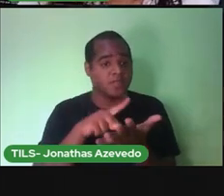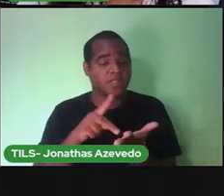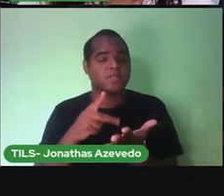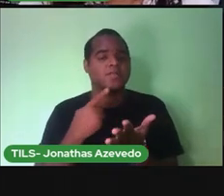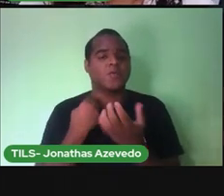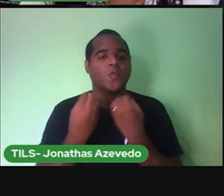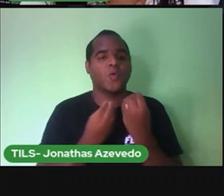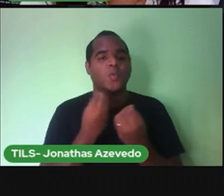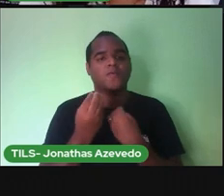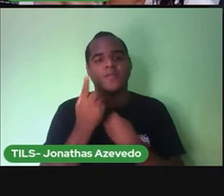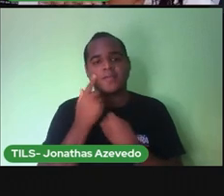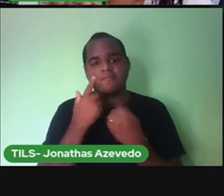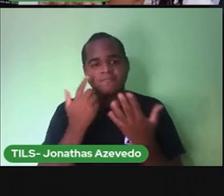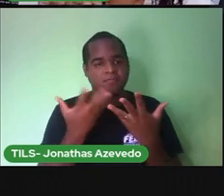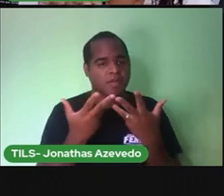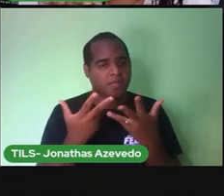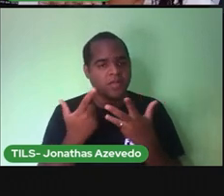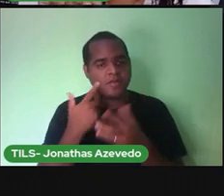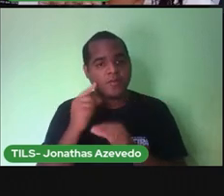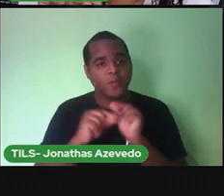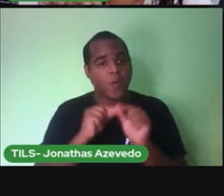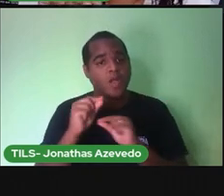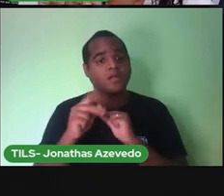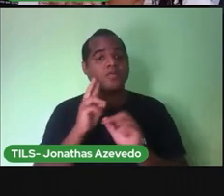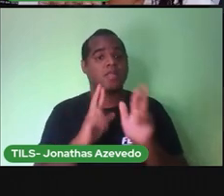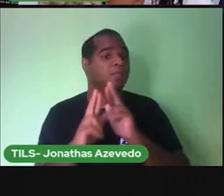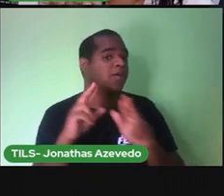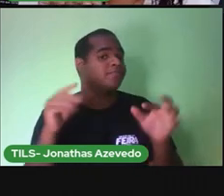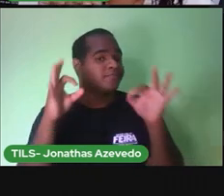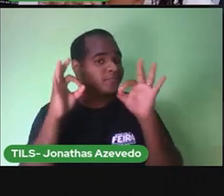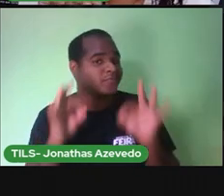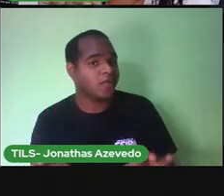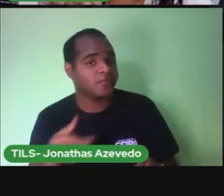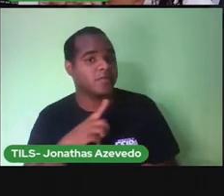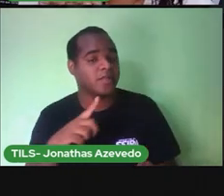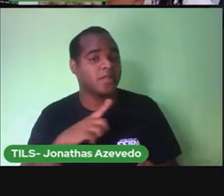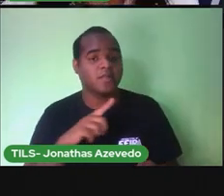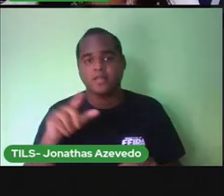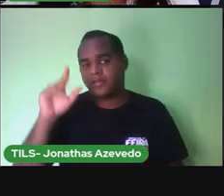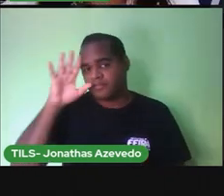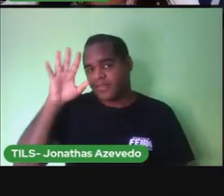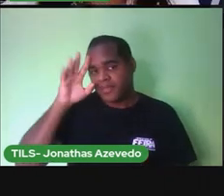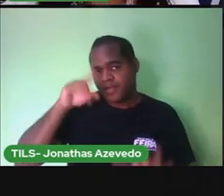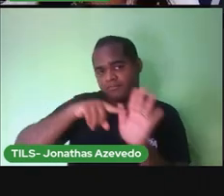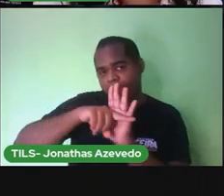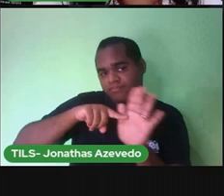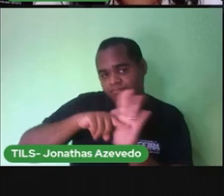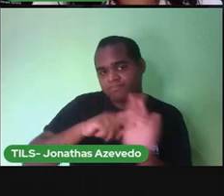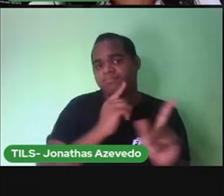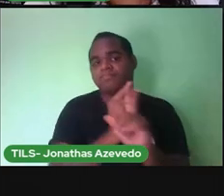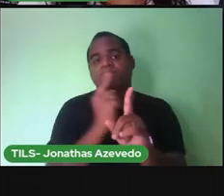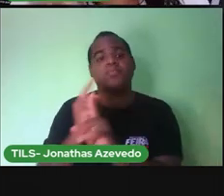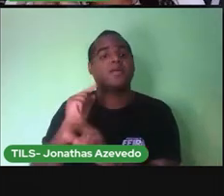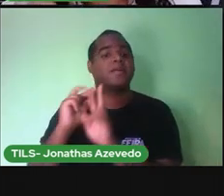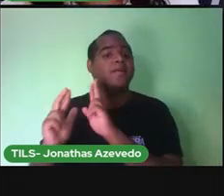como você vai fazer A atividade De pesquisar De